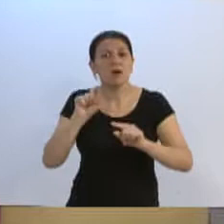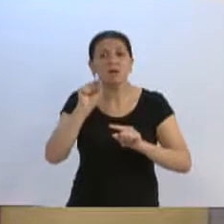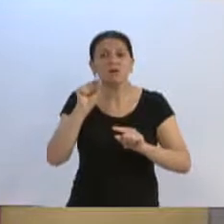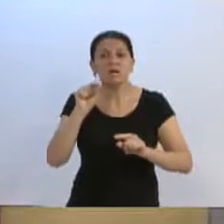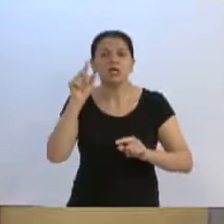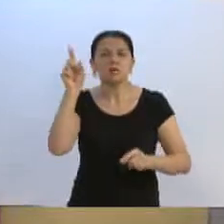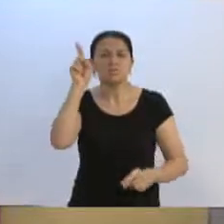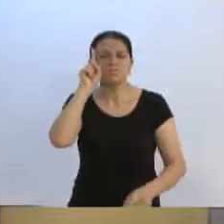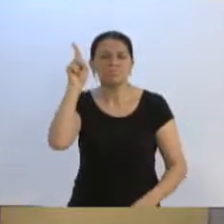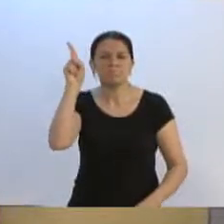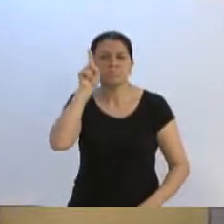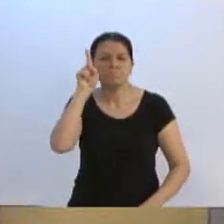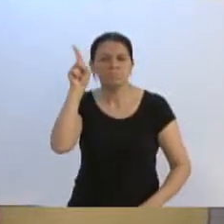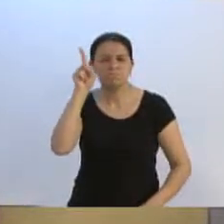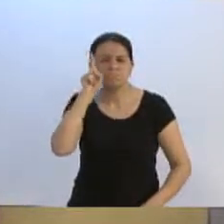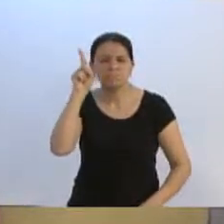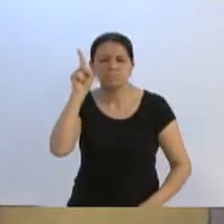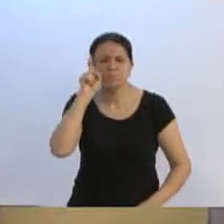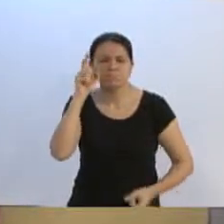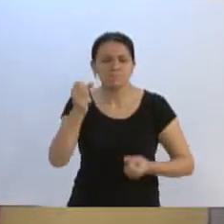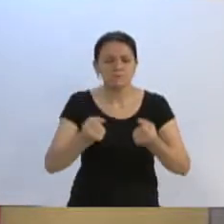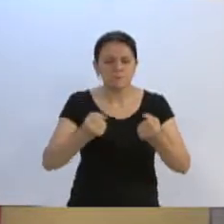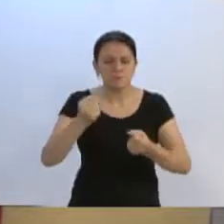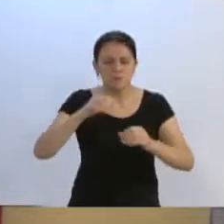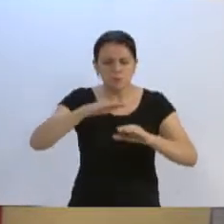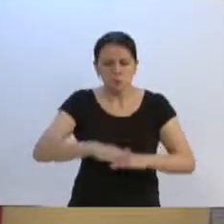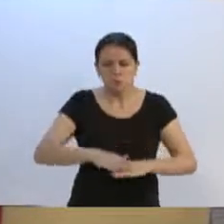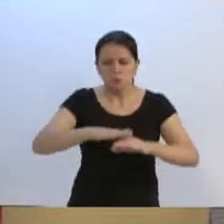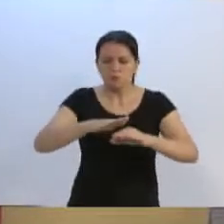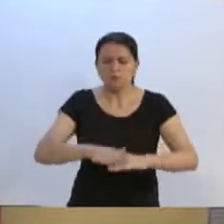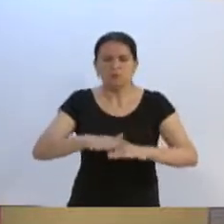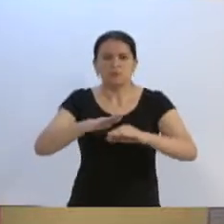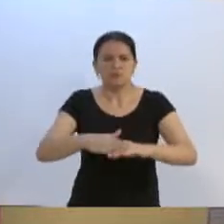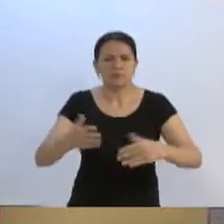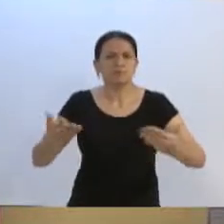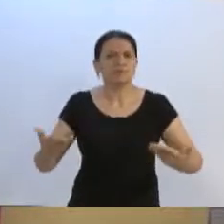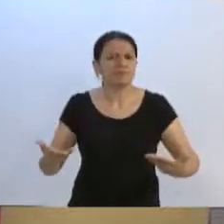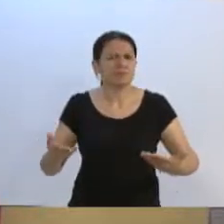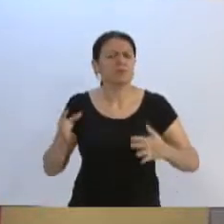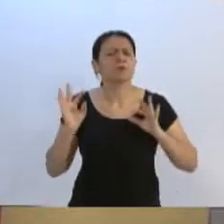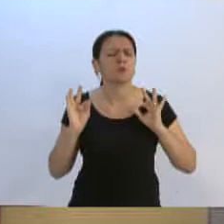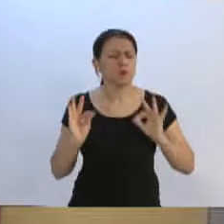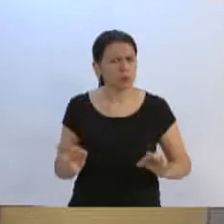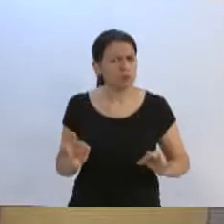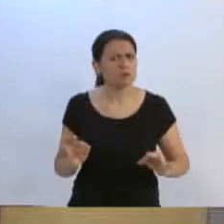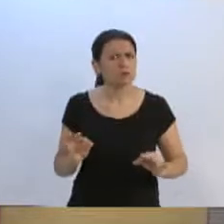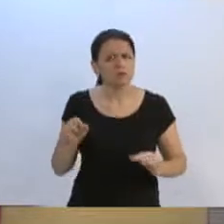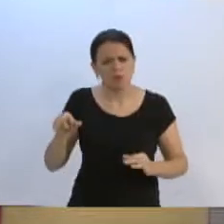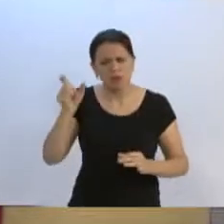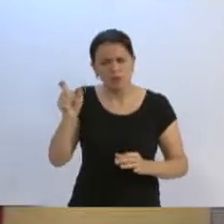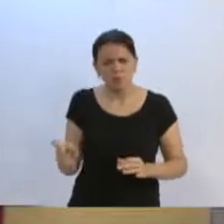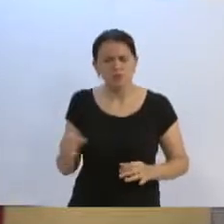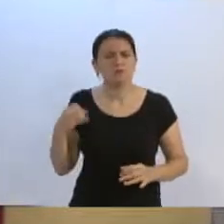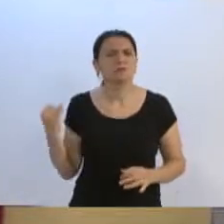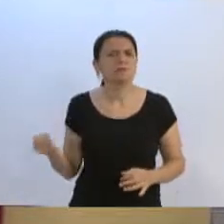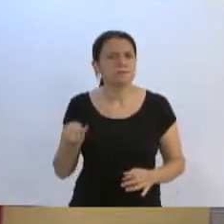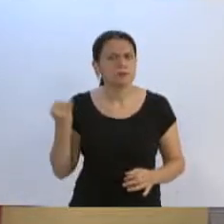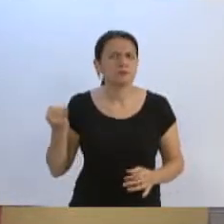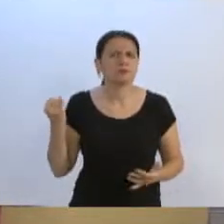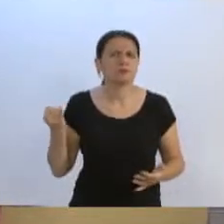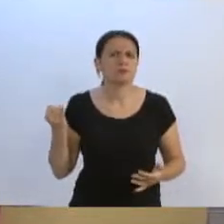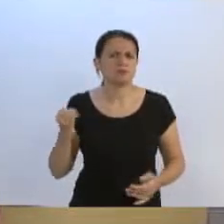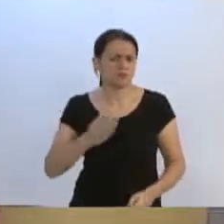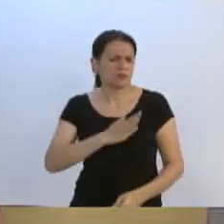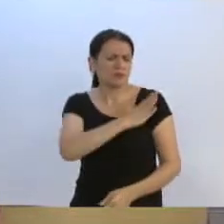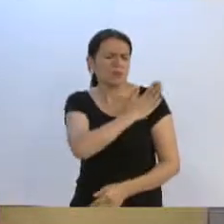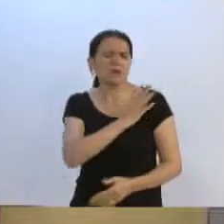diariamente, passando por ruas esburacadas, com certeza para essa pessoa esse assunto é prioridade. Napoleão sempre